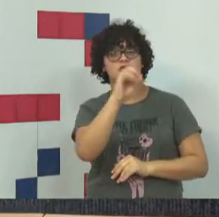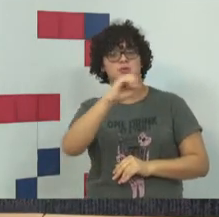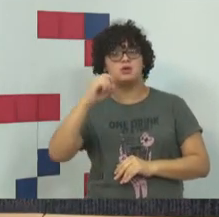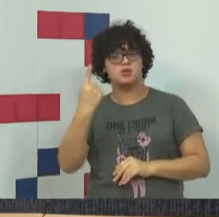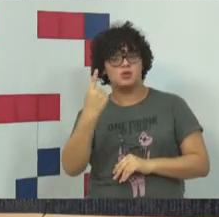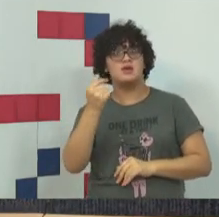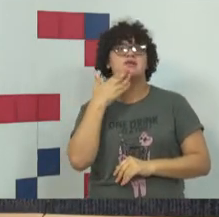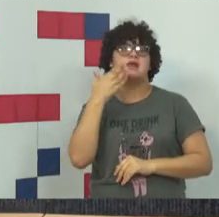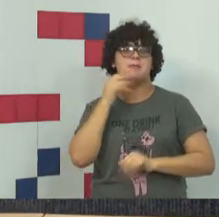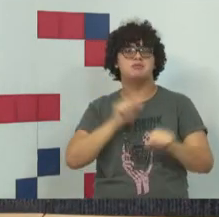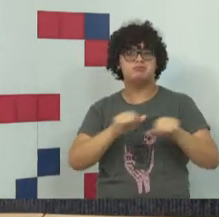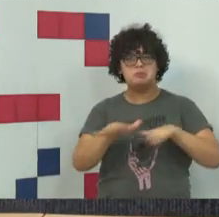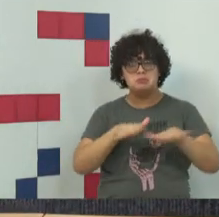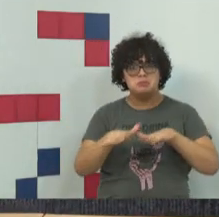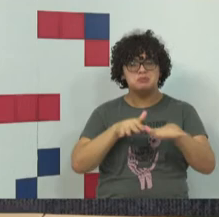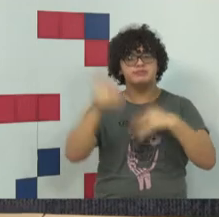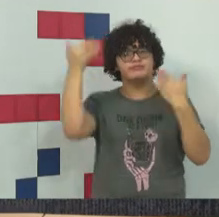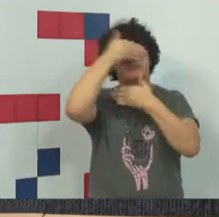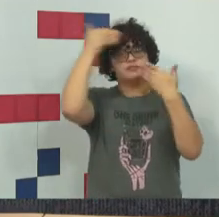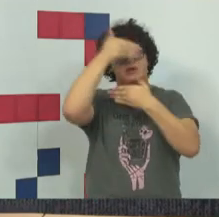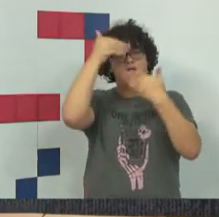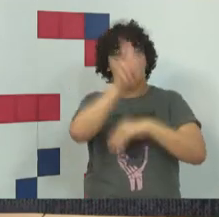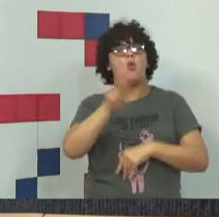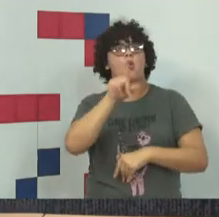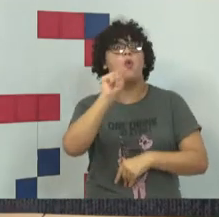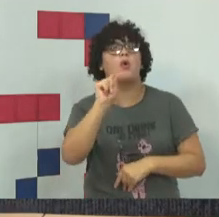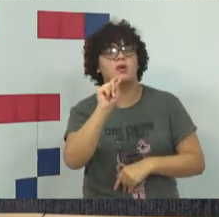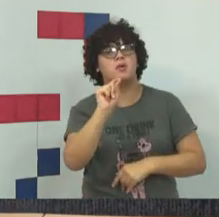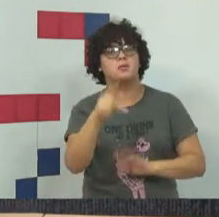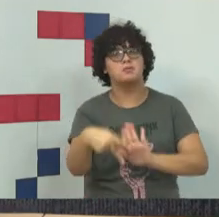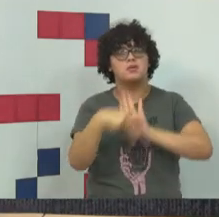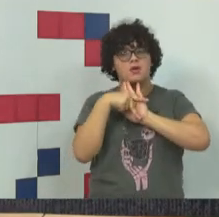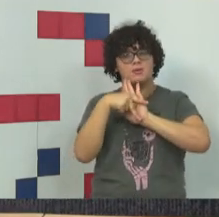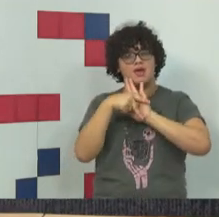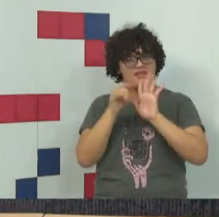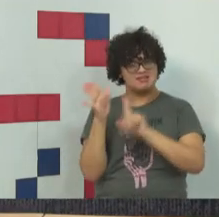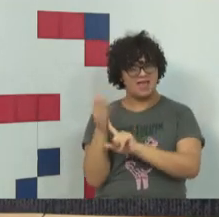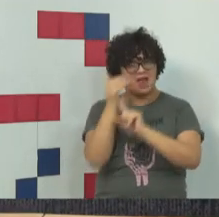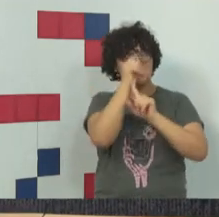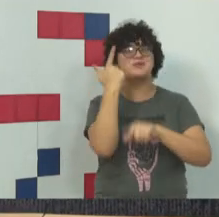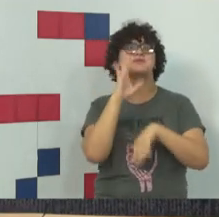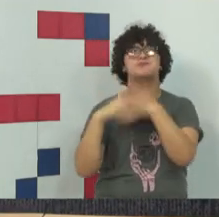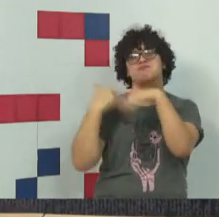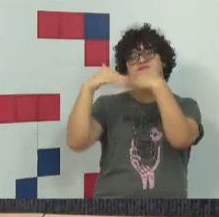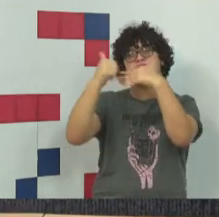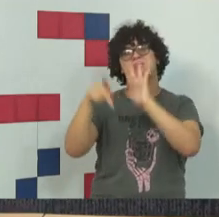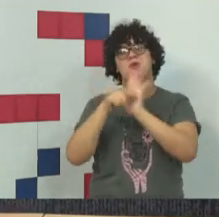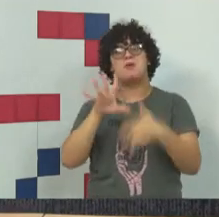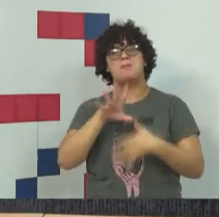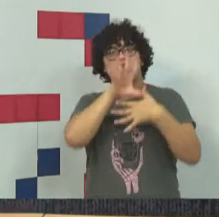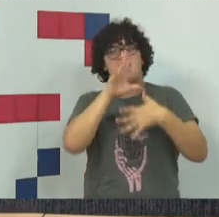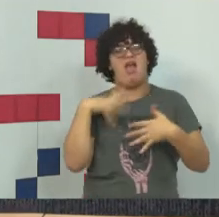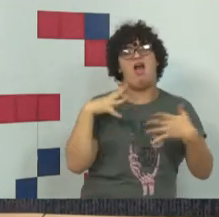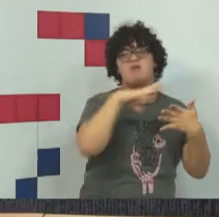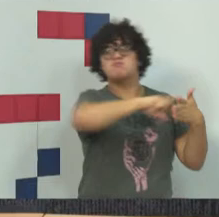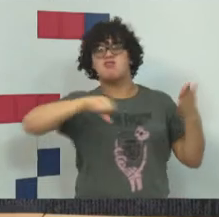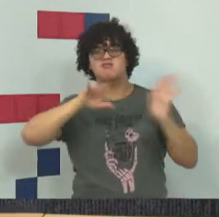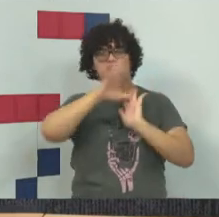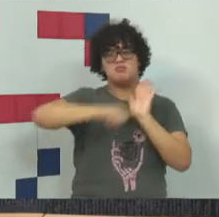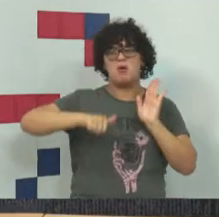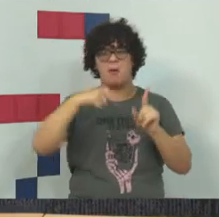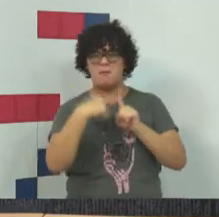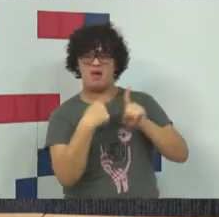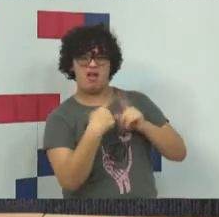terroristas da Al-Qaeda, usando, fundamentalmente, a tecnologia desenvolvida pelos americanos, que não queriam